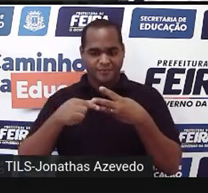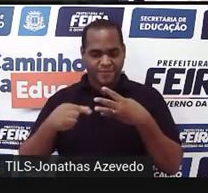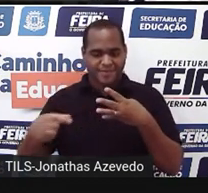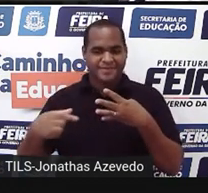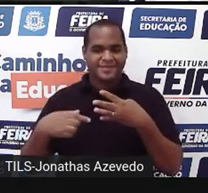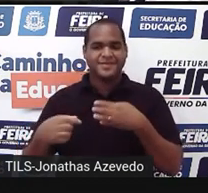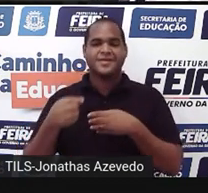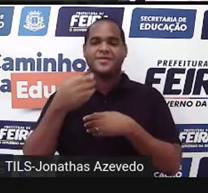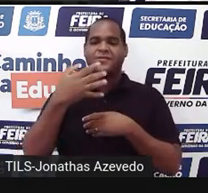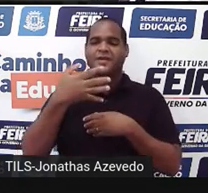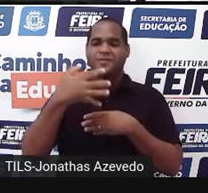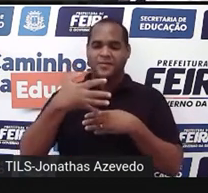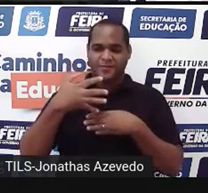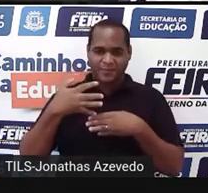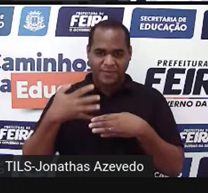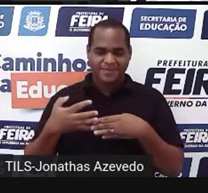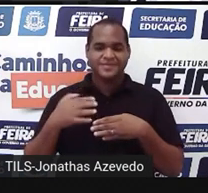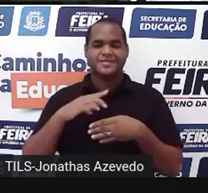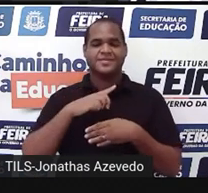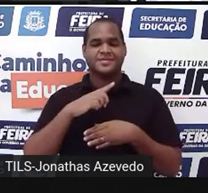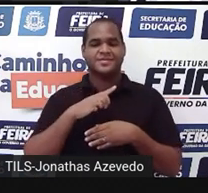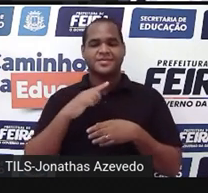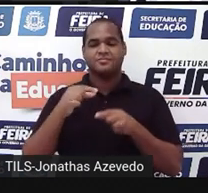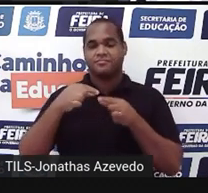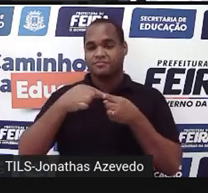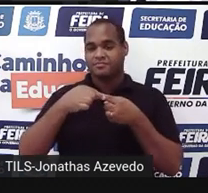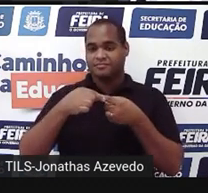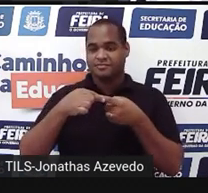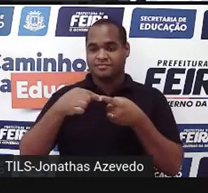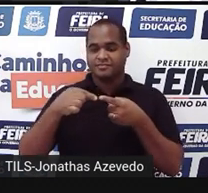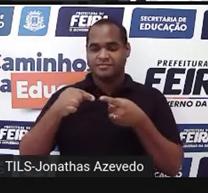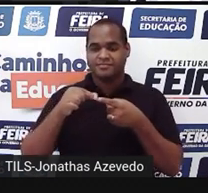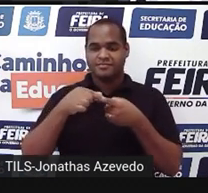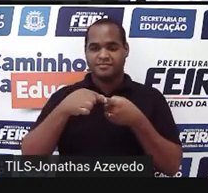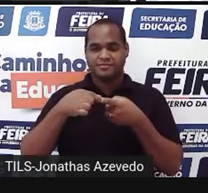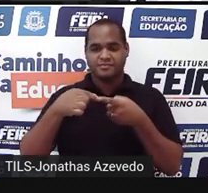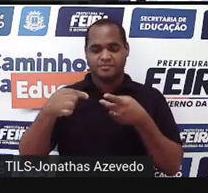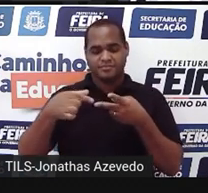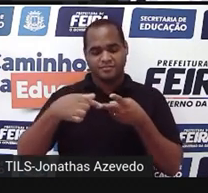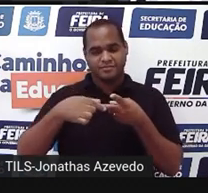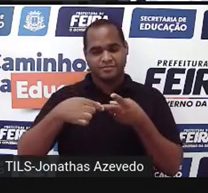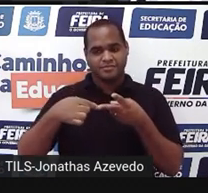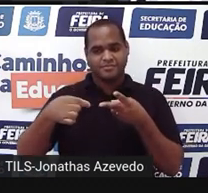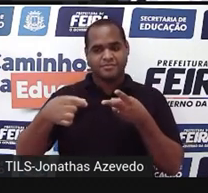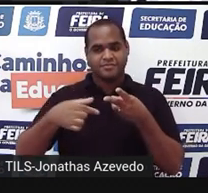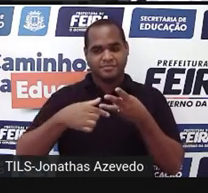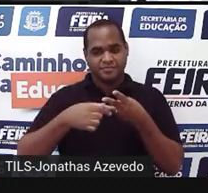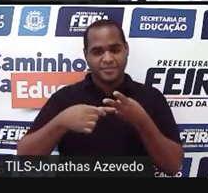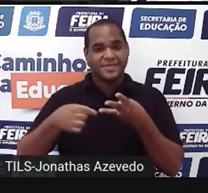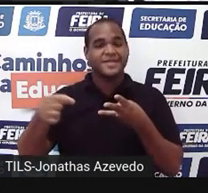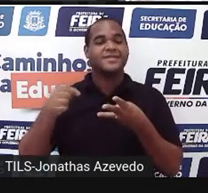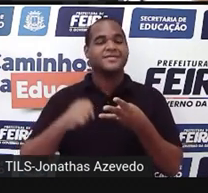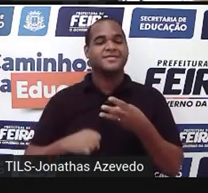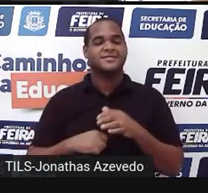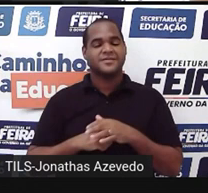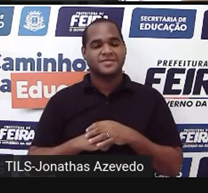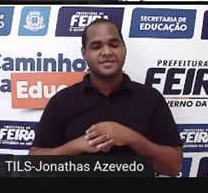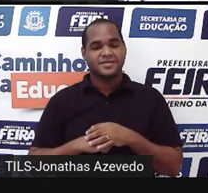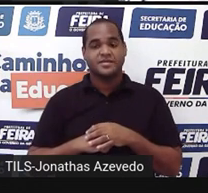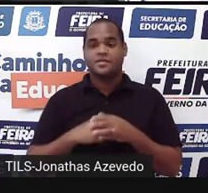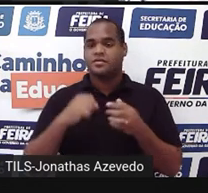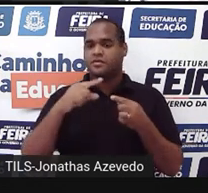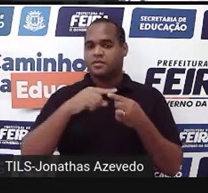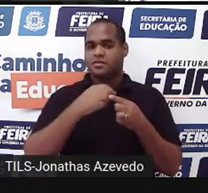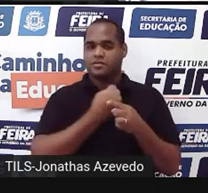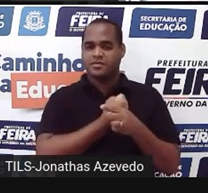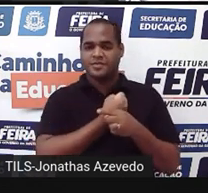Na camada de cima. Uma fileira, duas fileiras, três fileiras. E em cada